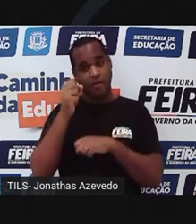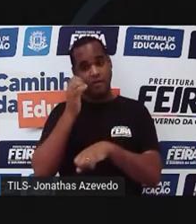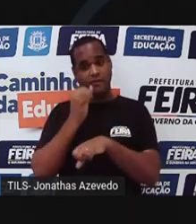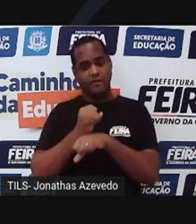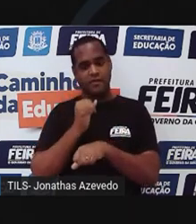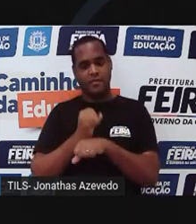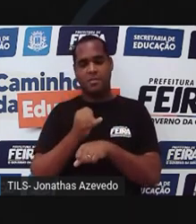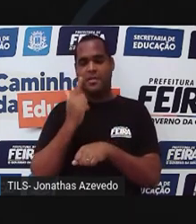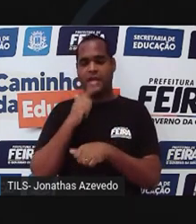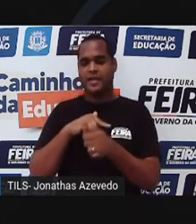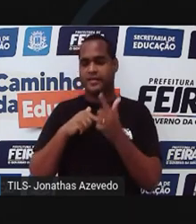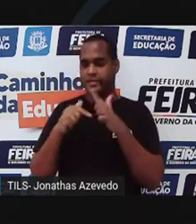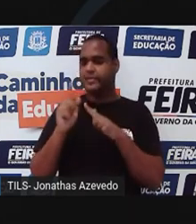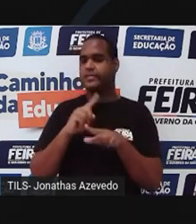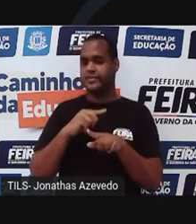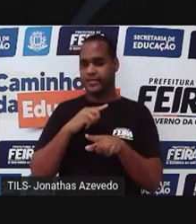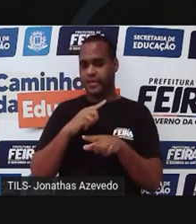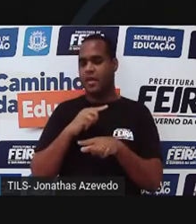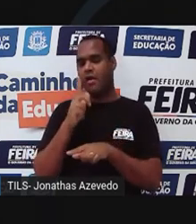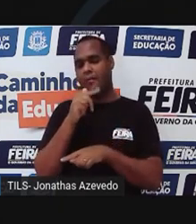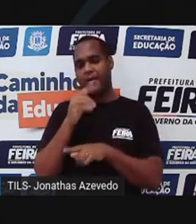é bem mais denso do que a água.